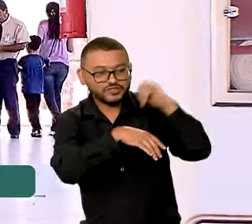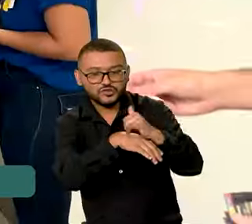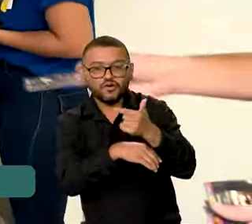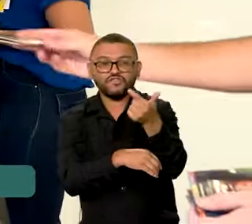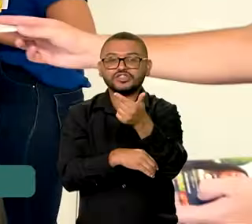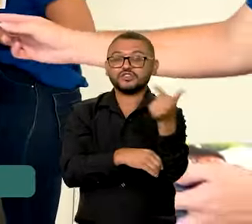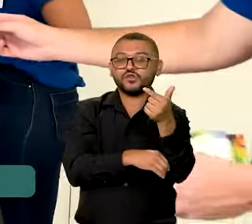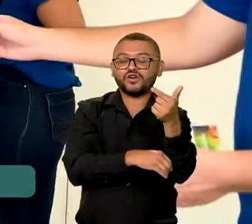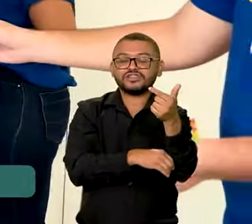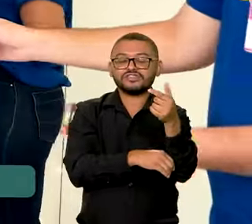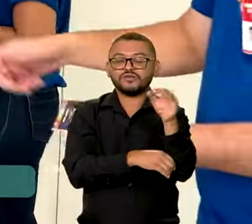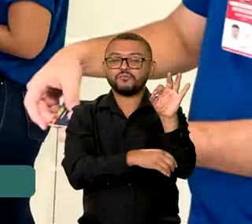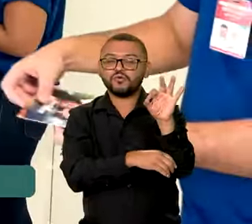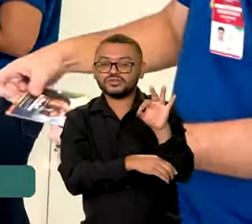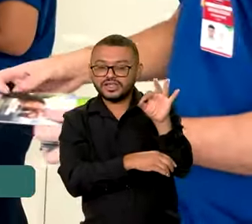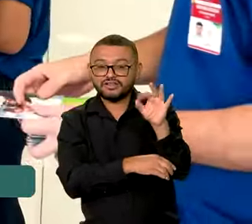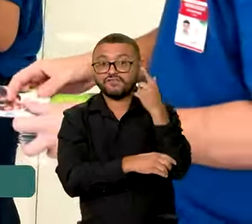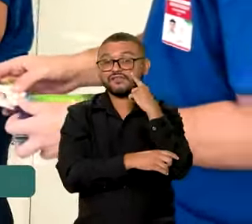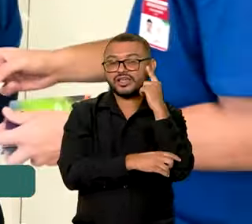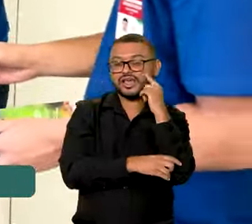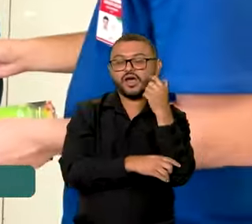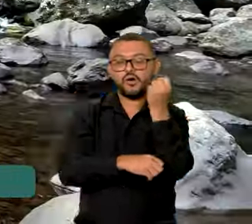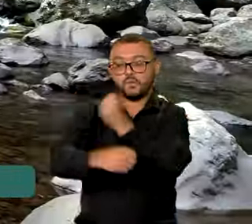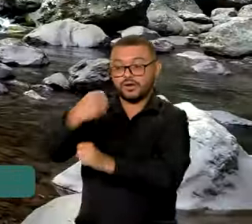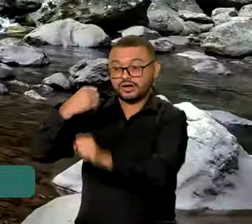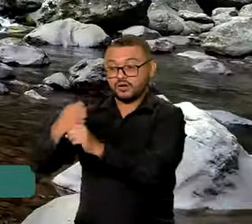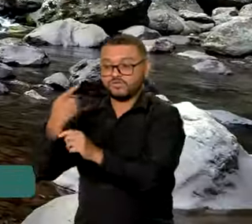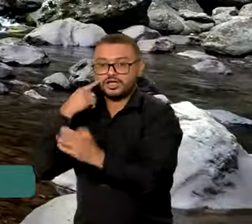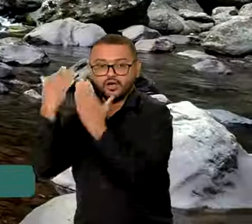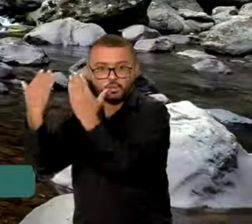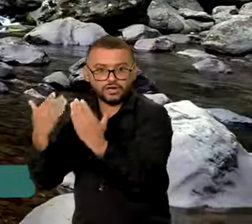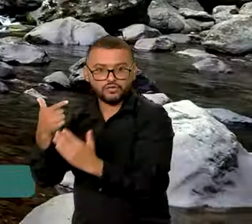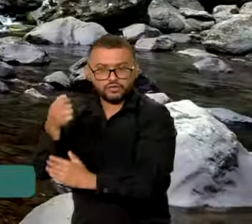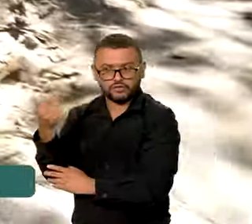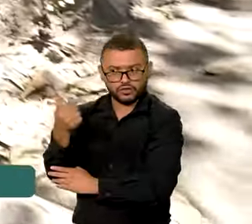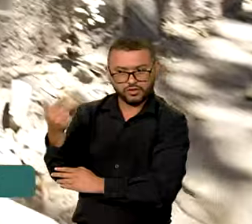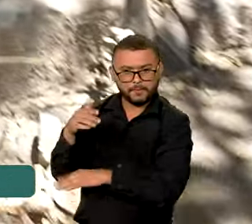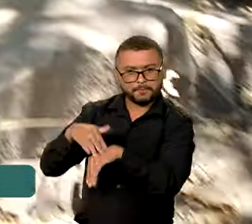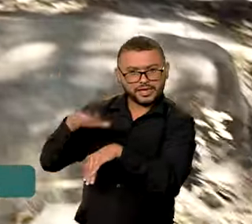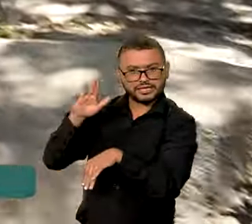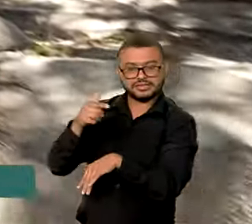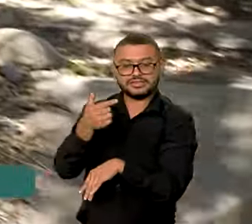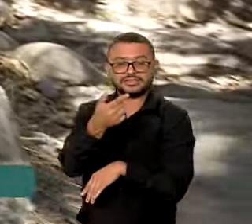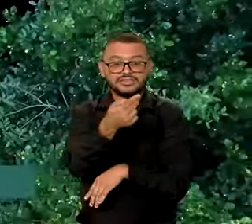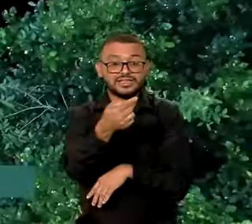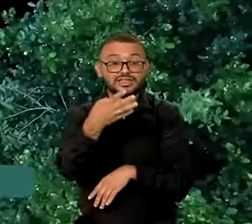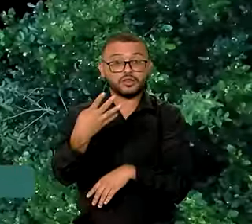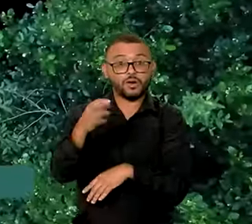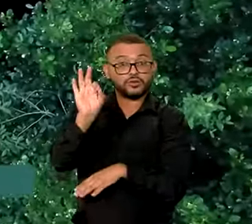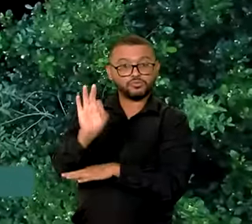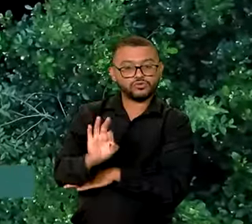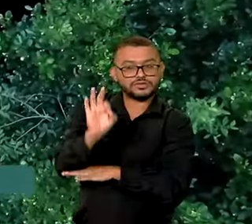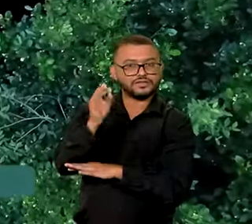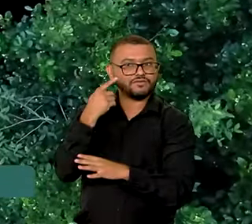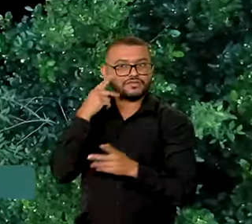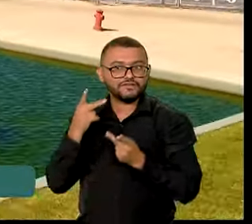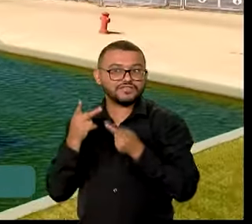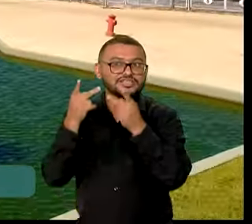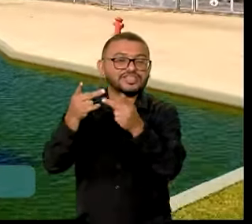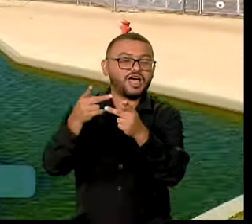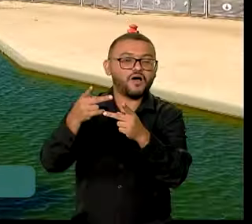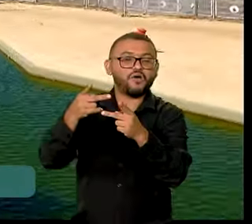,7% a mais que no ano anterior. E desses, 74% foram para destinos